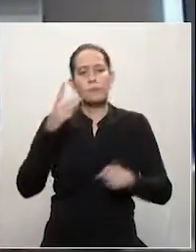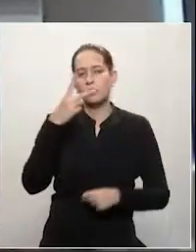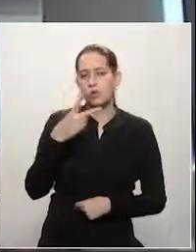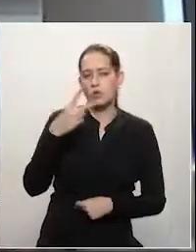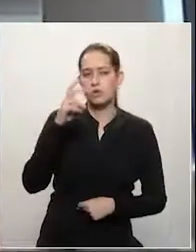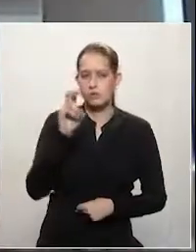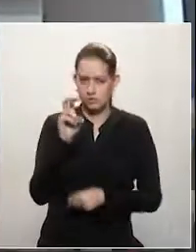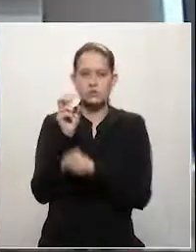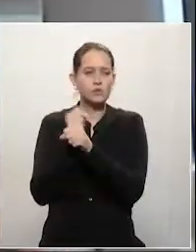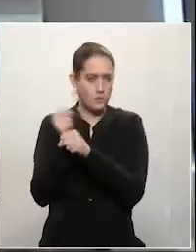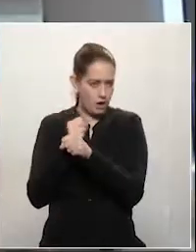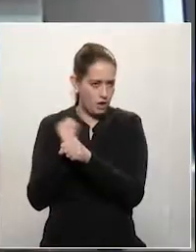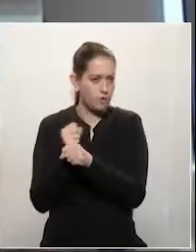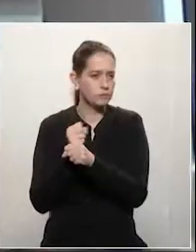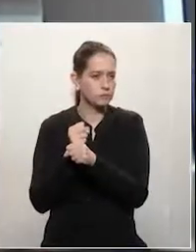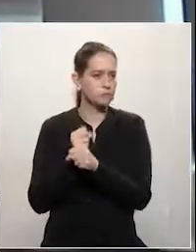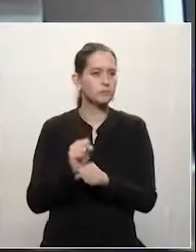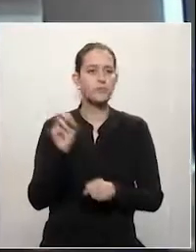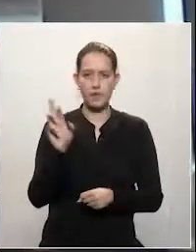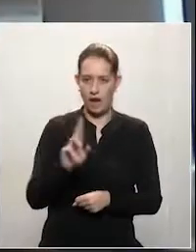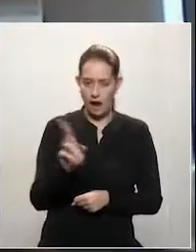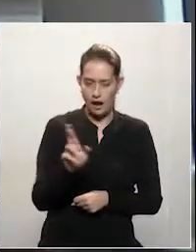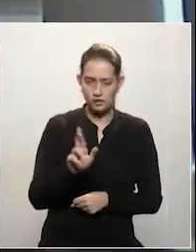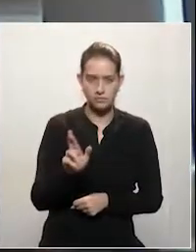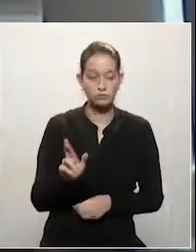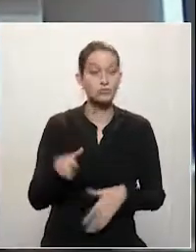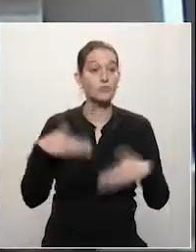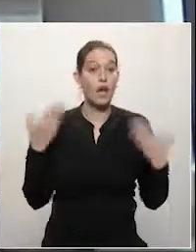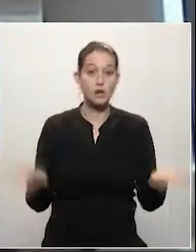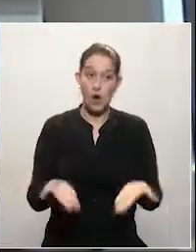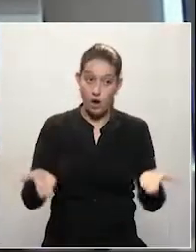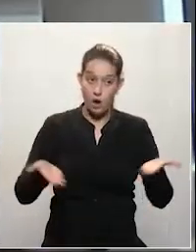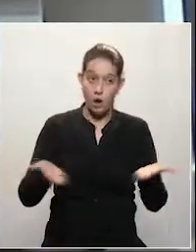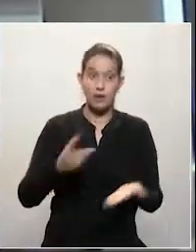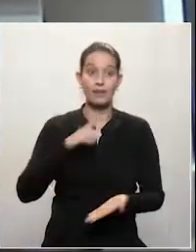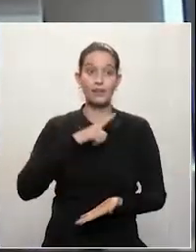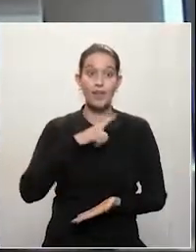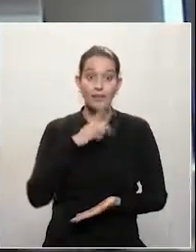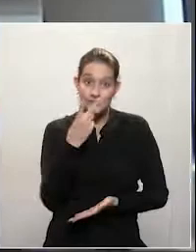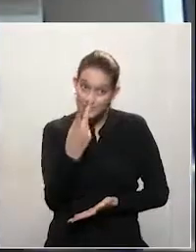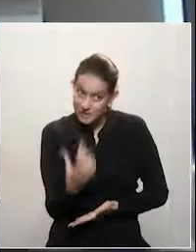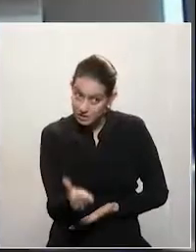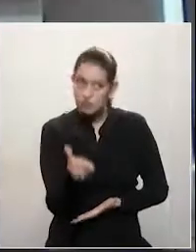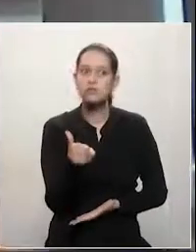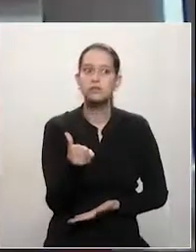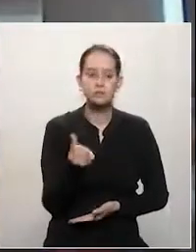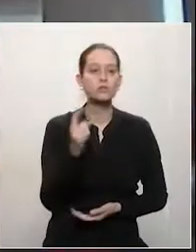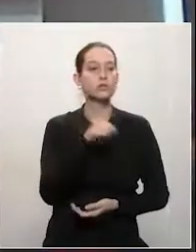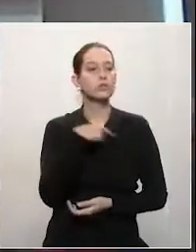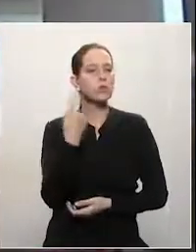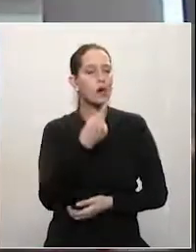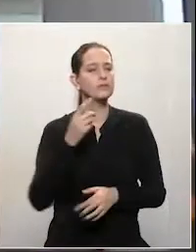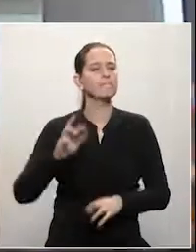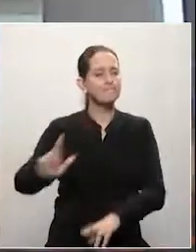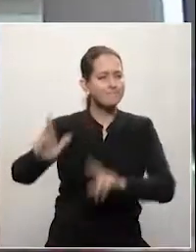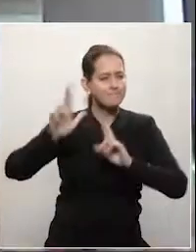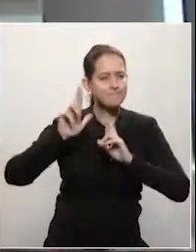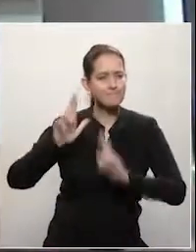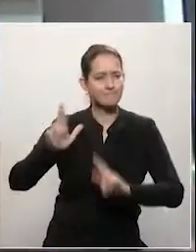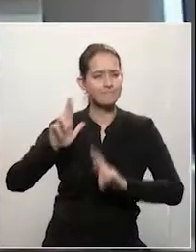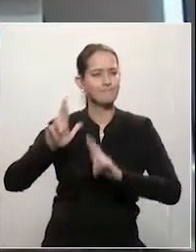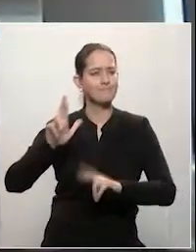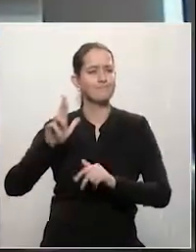E agora a gente faz esse registro na expectativa de que a gente comece a construir nesse